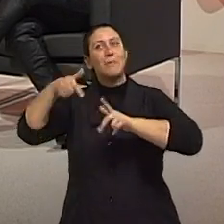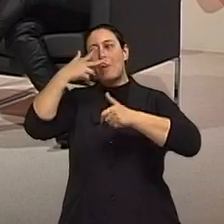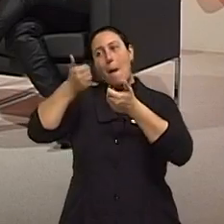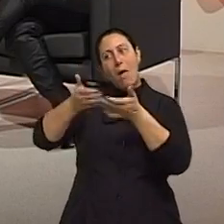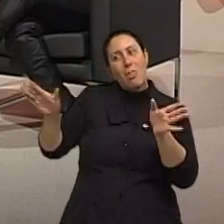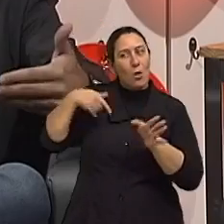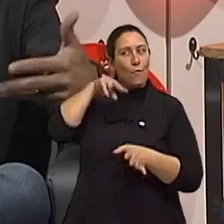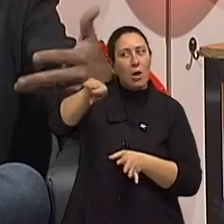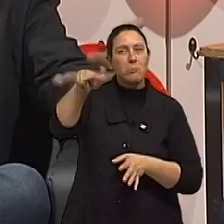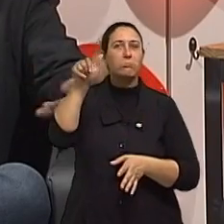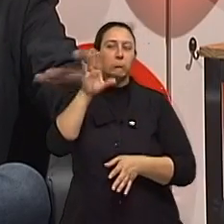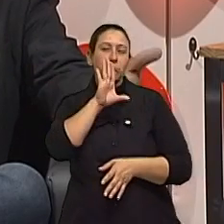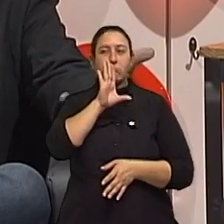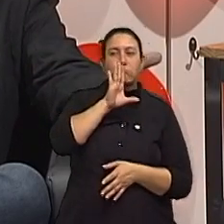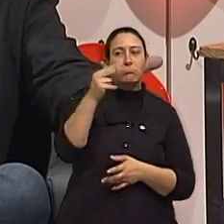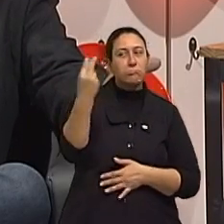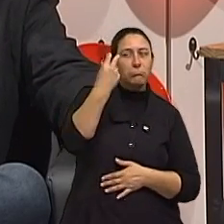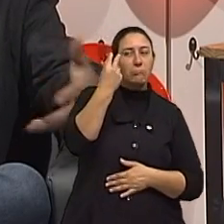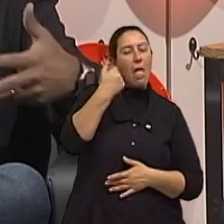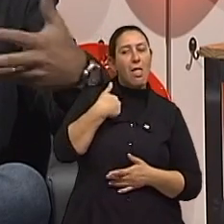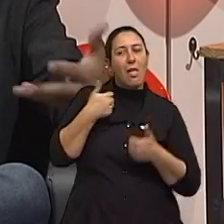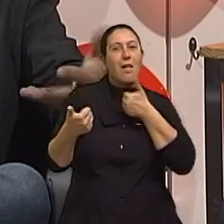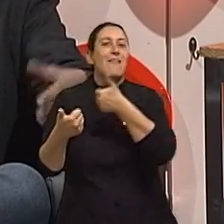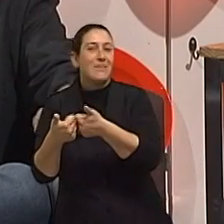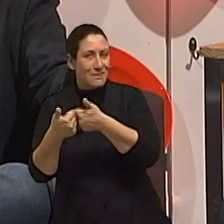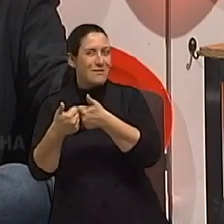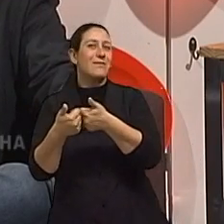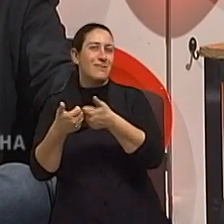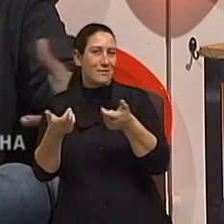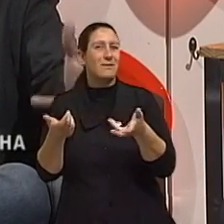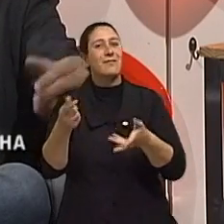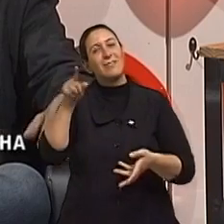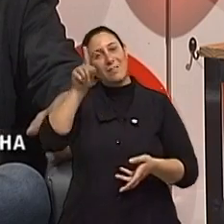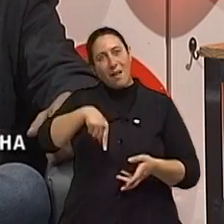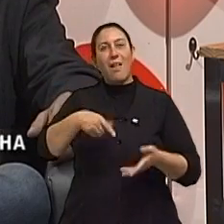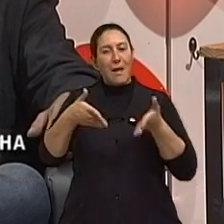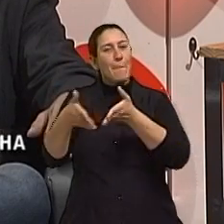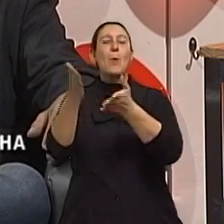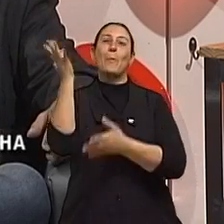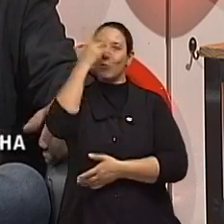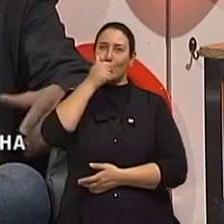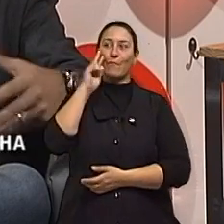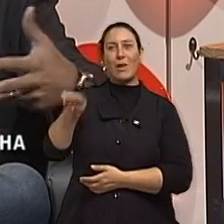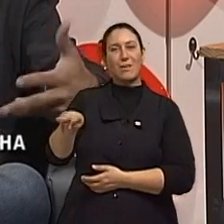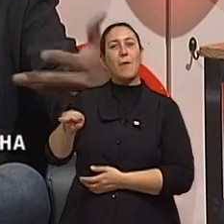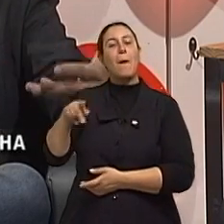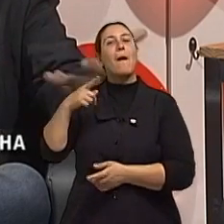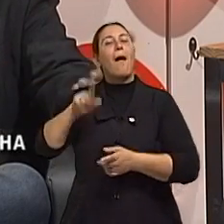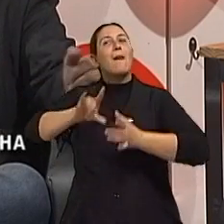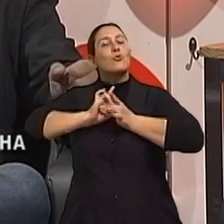estava aberta para ver o que poderia acontecer dali. Claro. Eu acho que esse é um caminho muito bonito da gente olhar. Essa